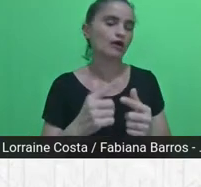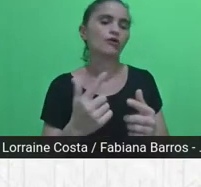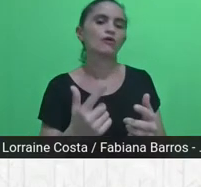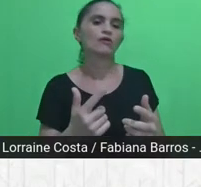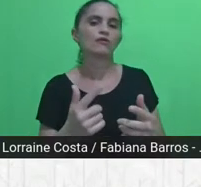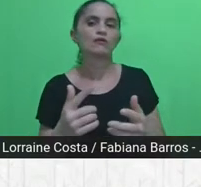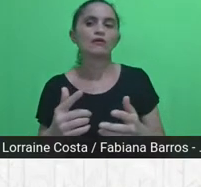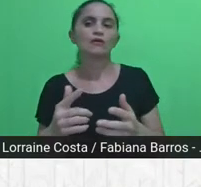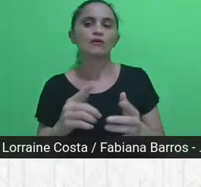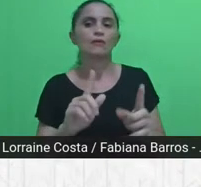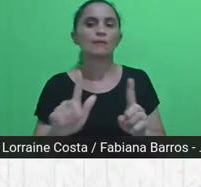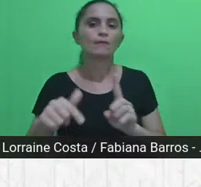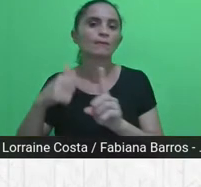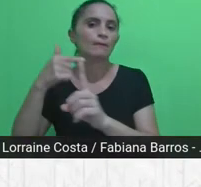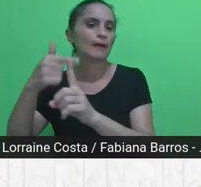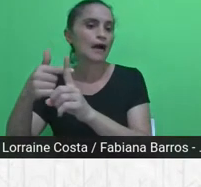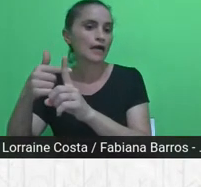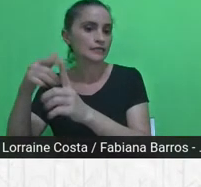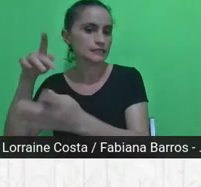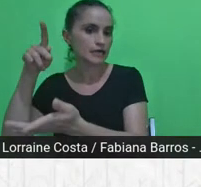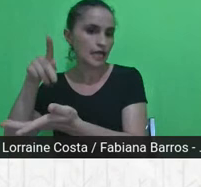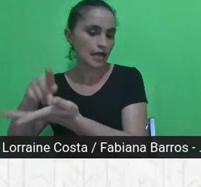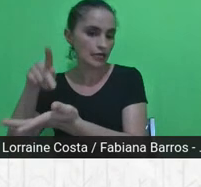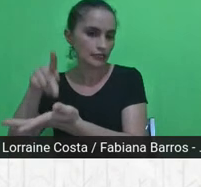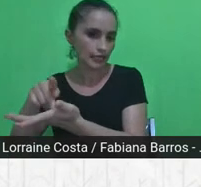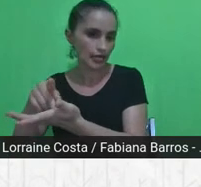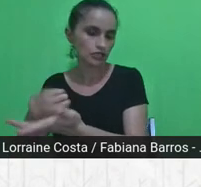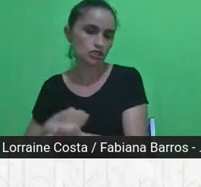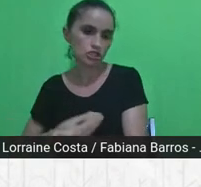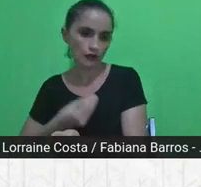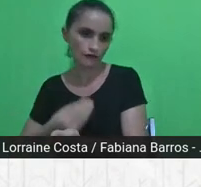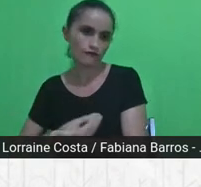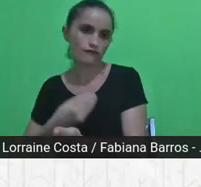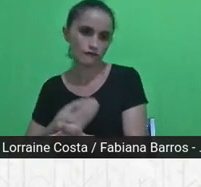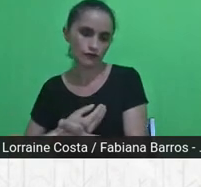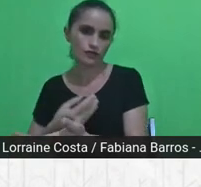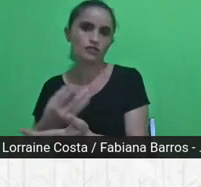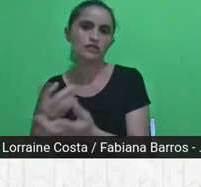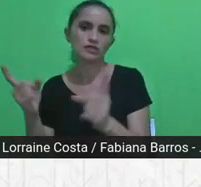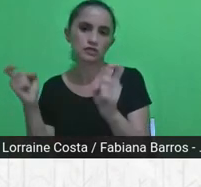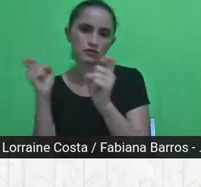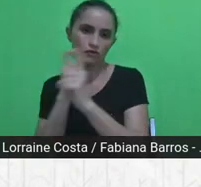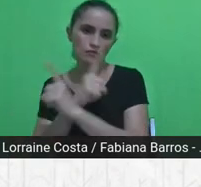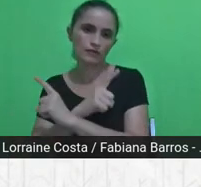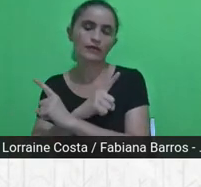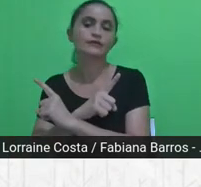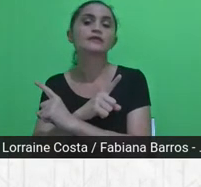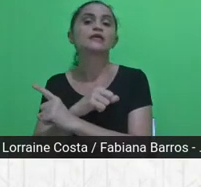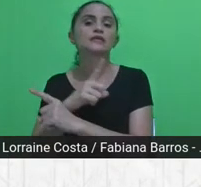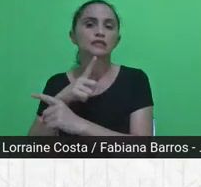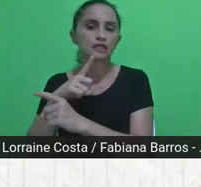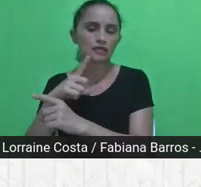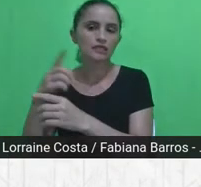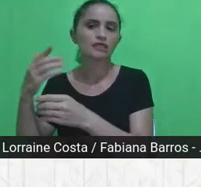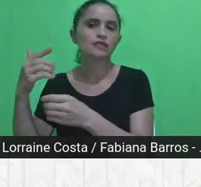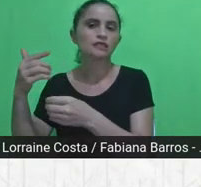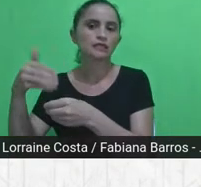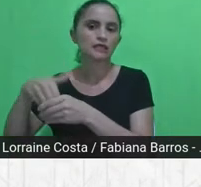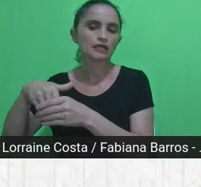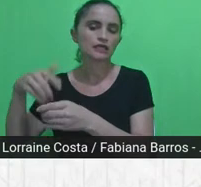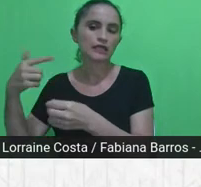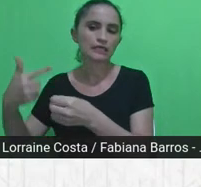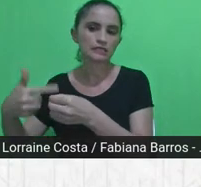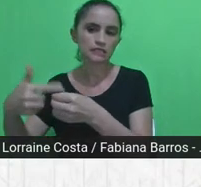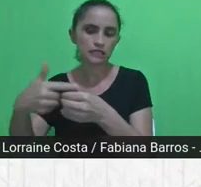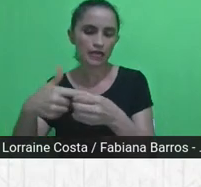complexa que a gente tem hoje, nas cidades, tanto em suas regiões urbanas